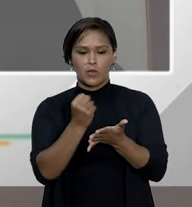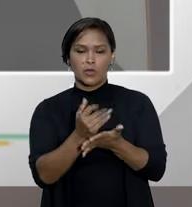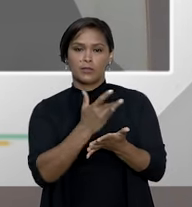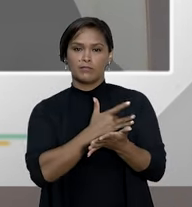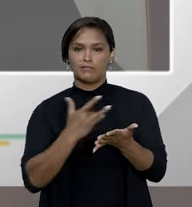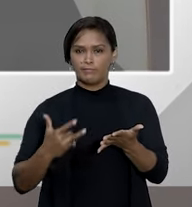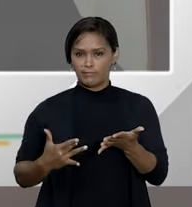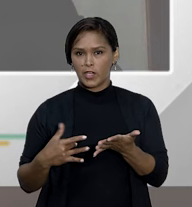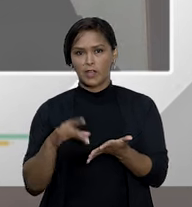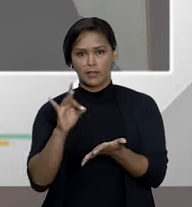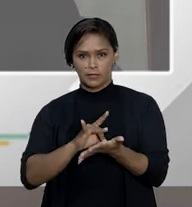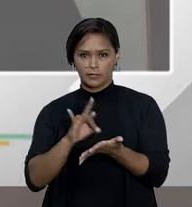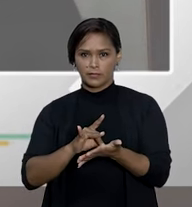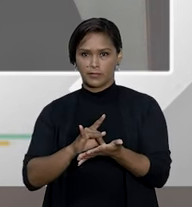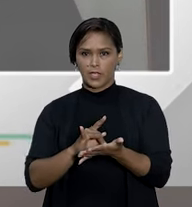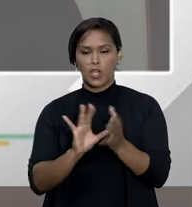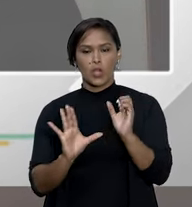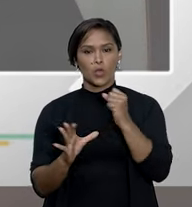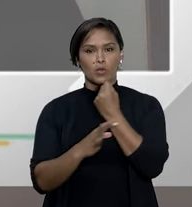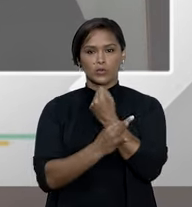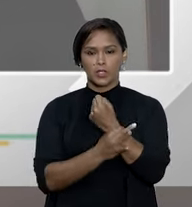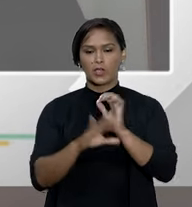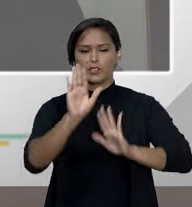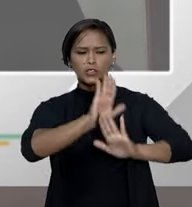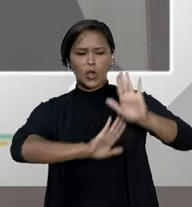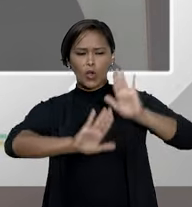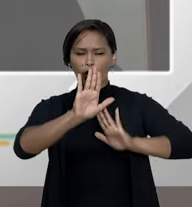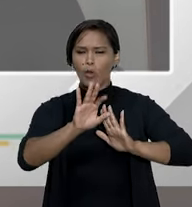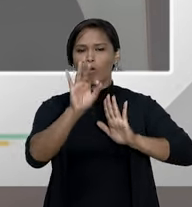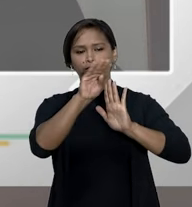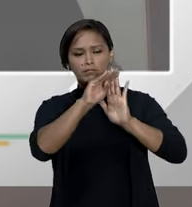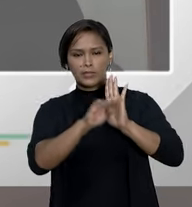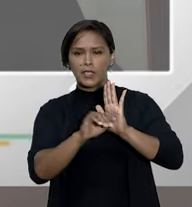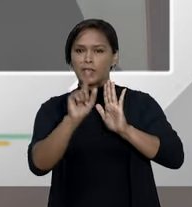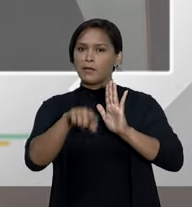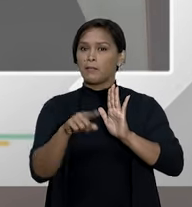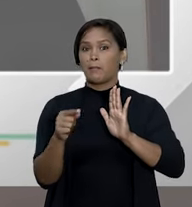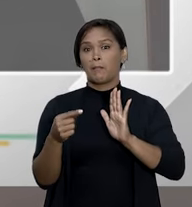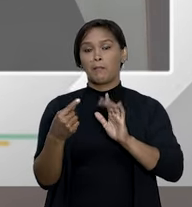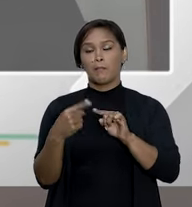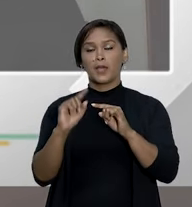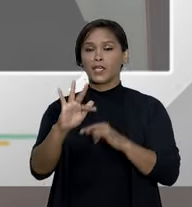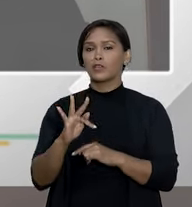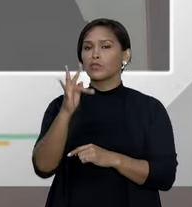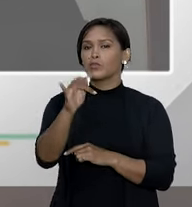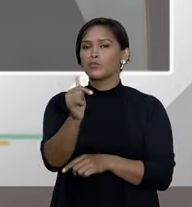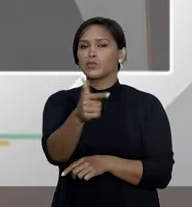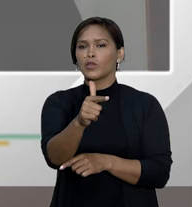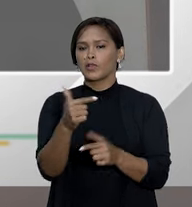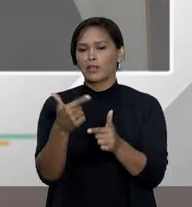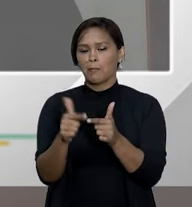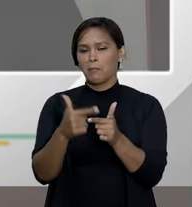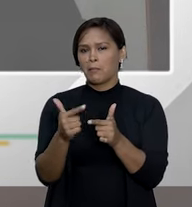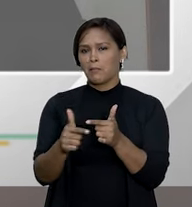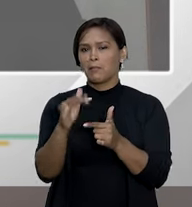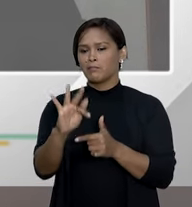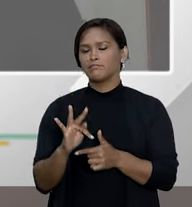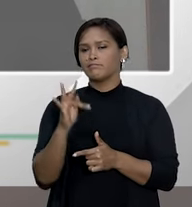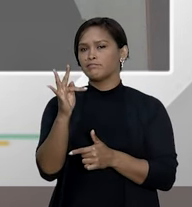a contratação de um plano de saúde ter essas precauções para que eventualmente não tenha